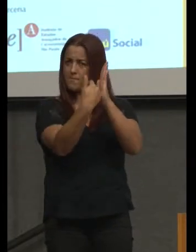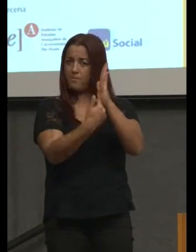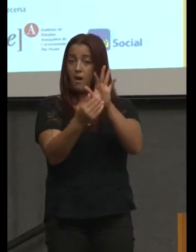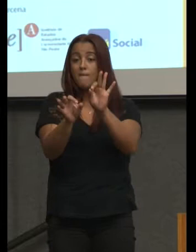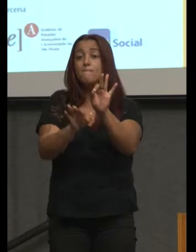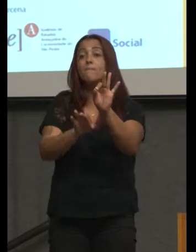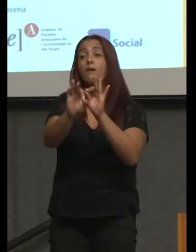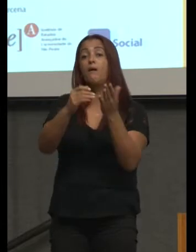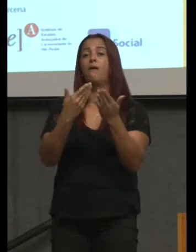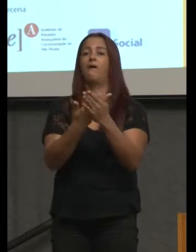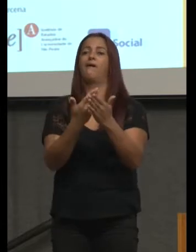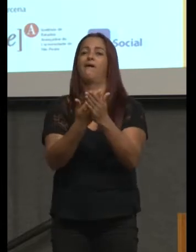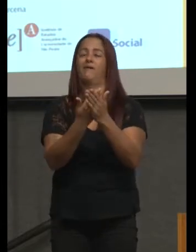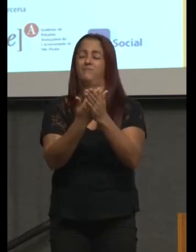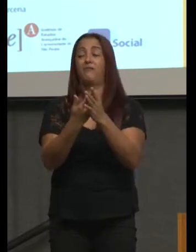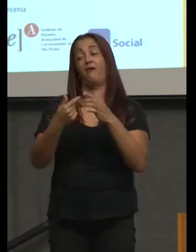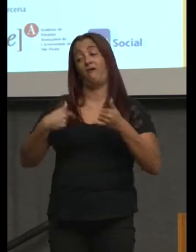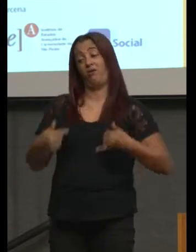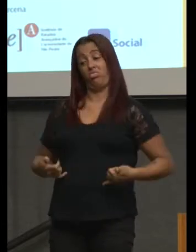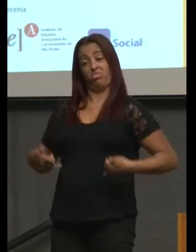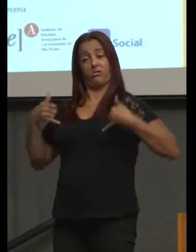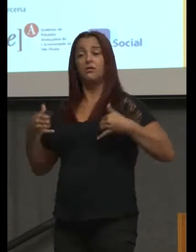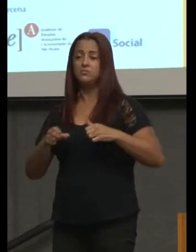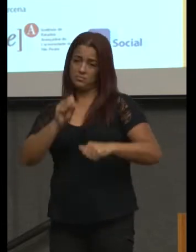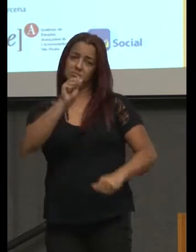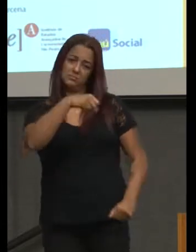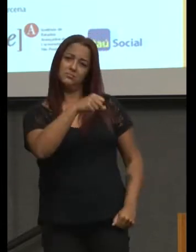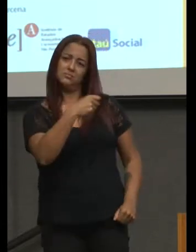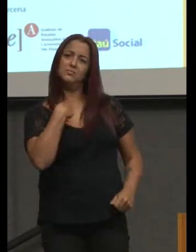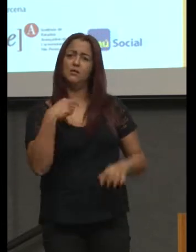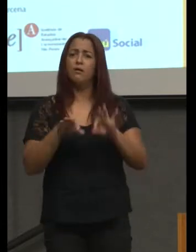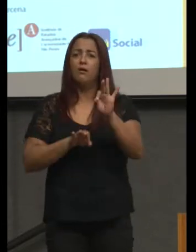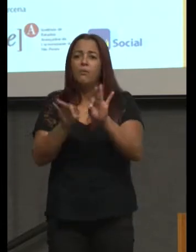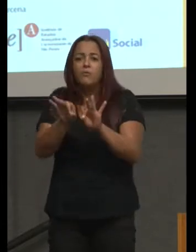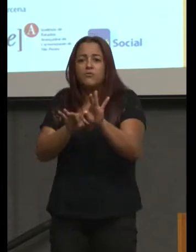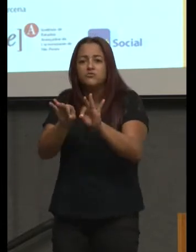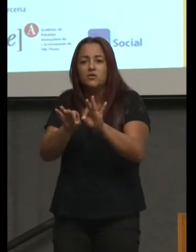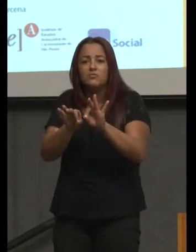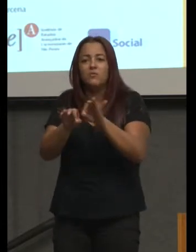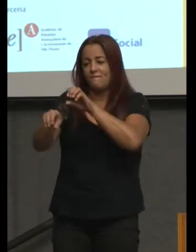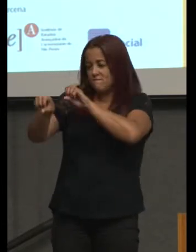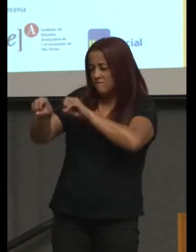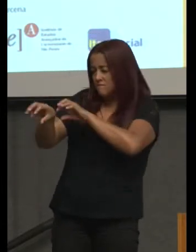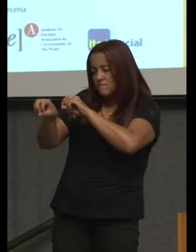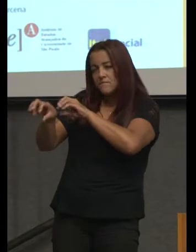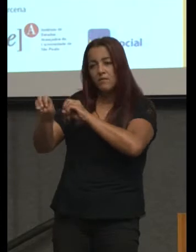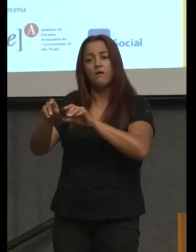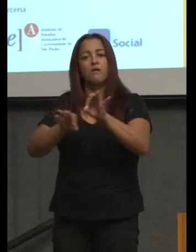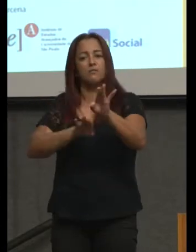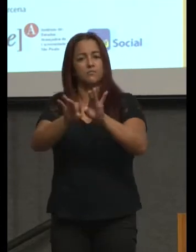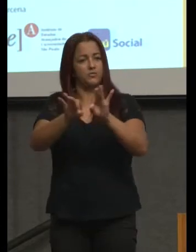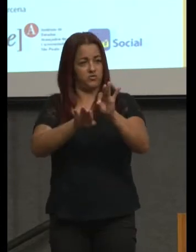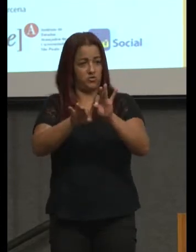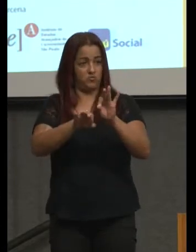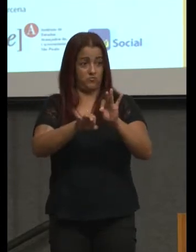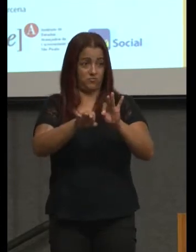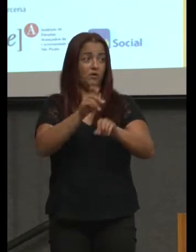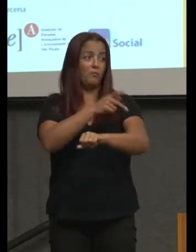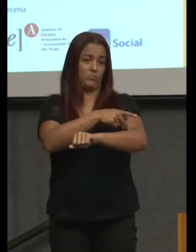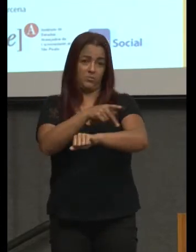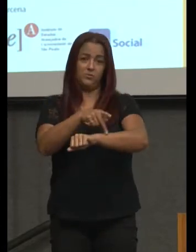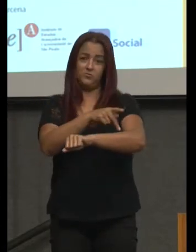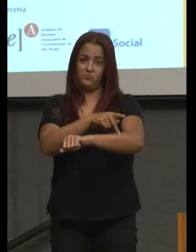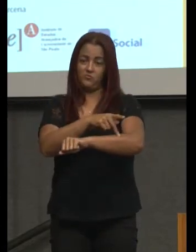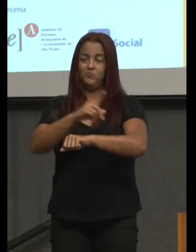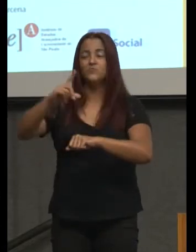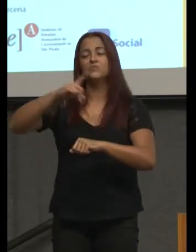E, como eu sou metido, eu também faço projetos educacionais, projetos pedagógicos. Na quarta-feira, na quinta